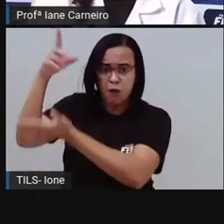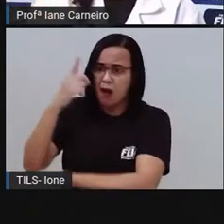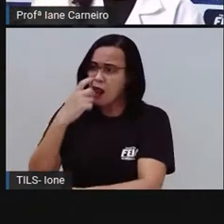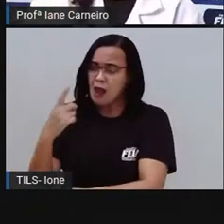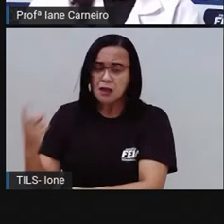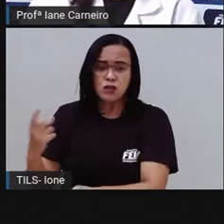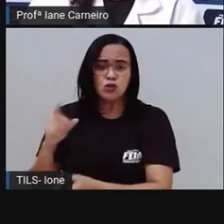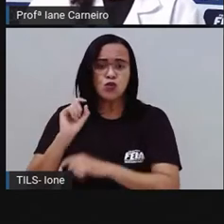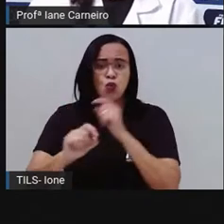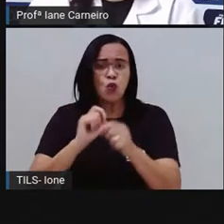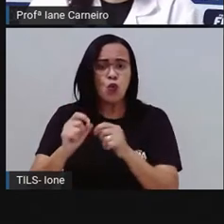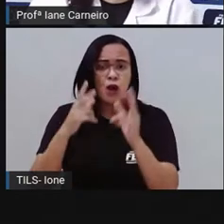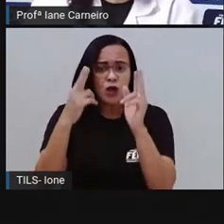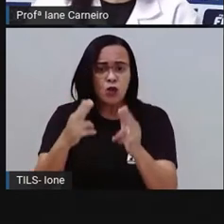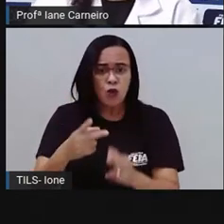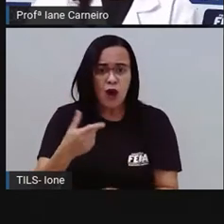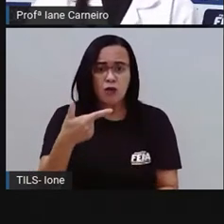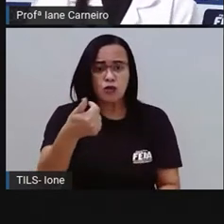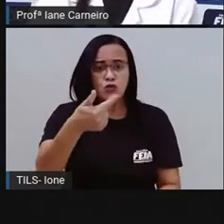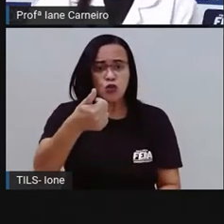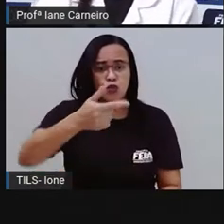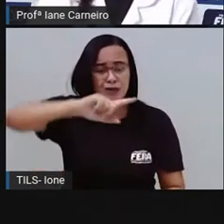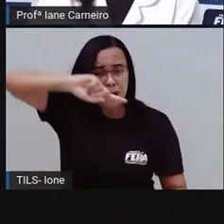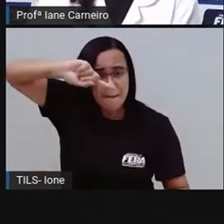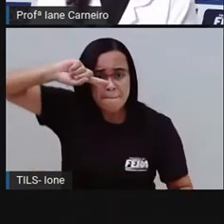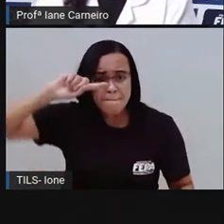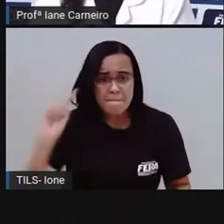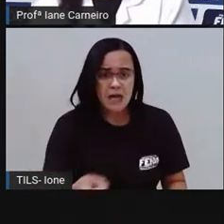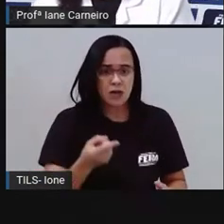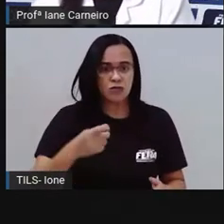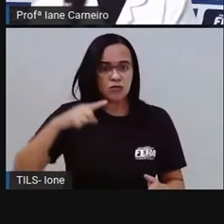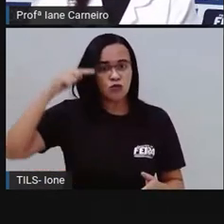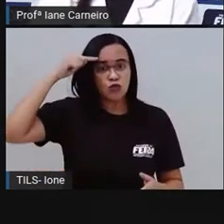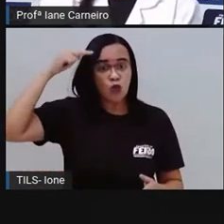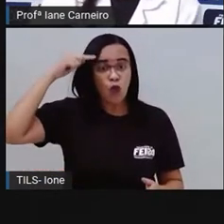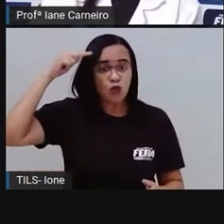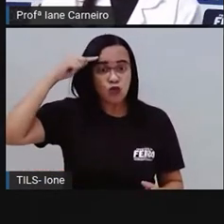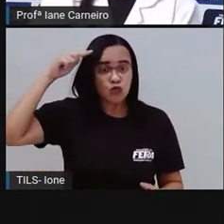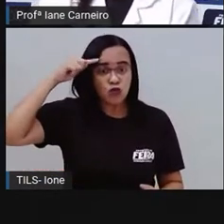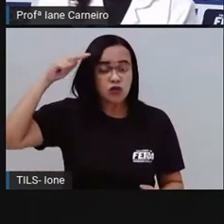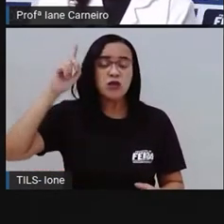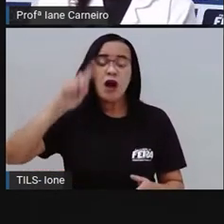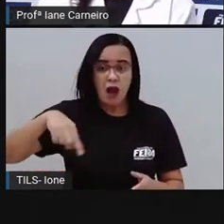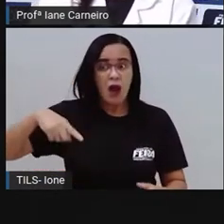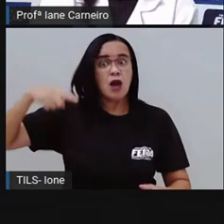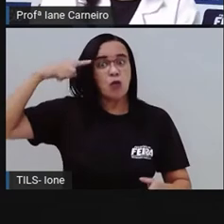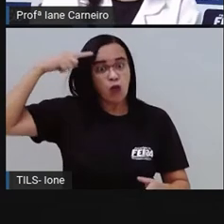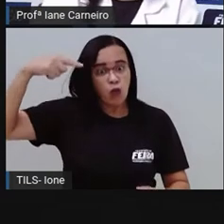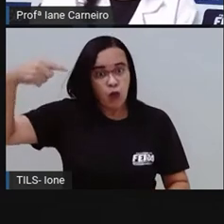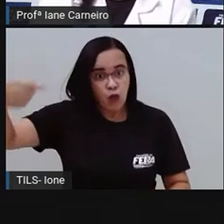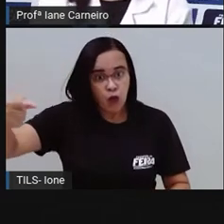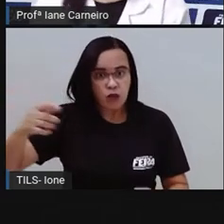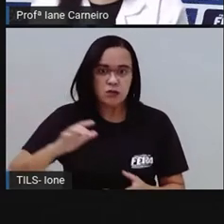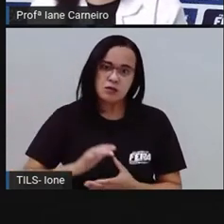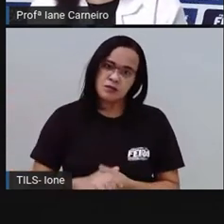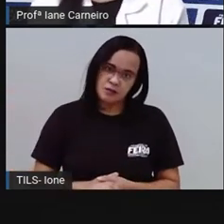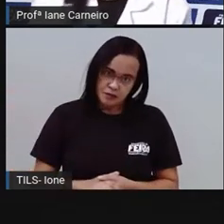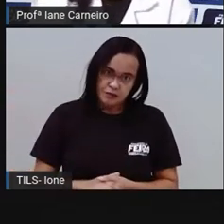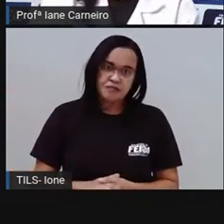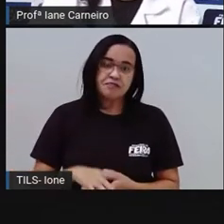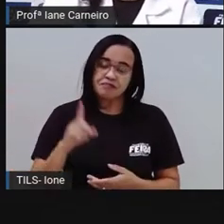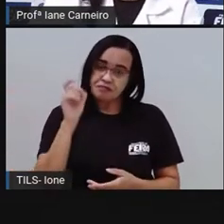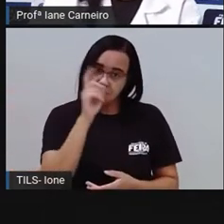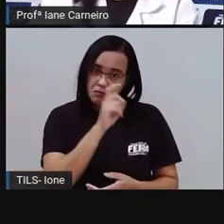toneladas. Então, é muito lixo, né? E lixo que poderia não ser descartado de qualquer forma.